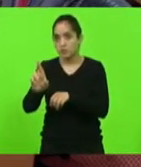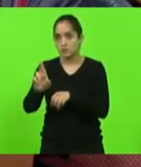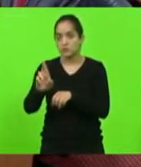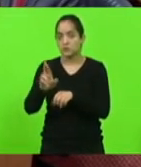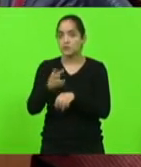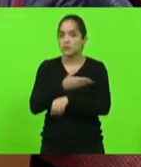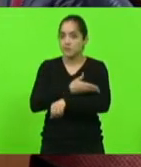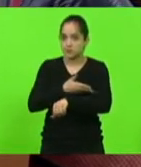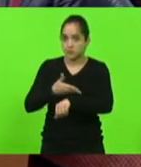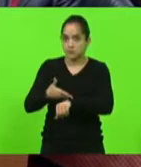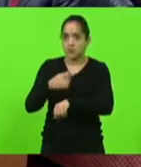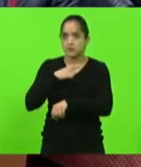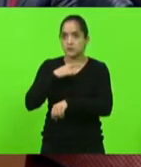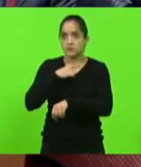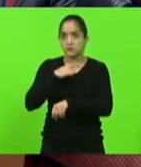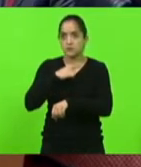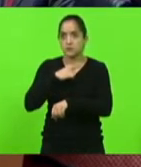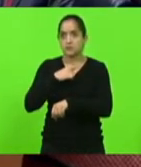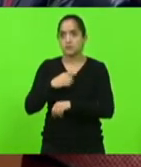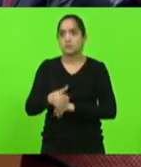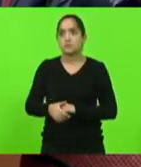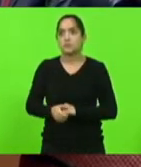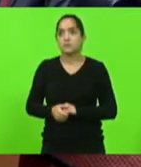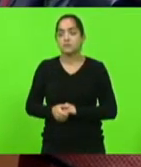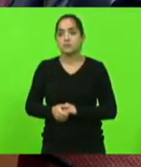educado. Só isso. Educação não faz mal a ninguém.